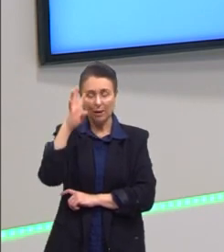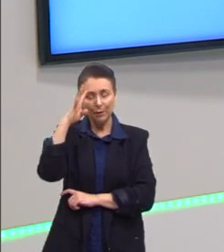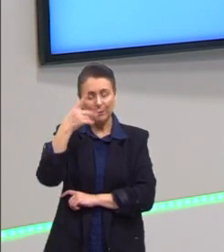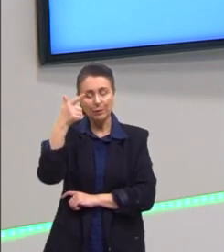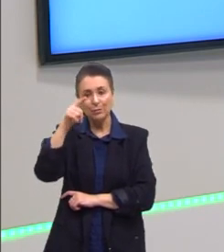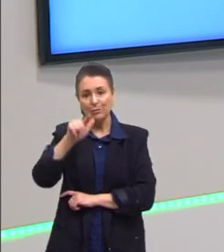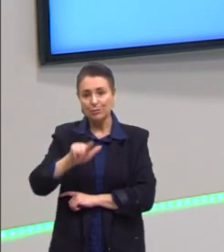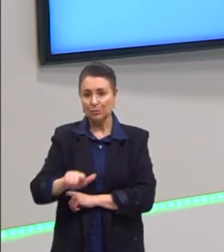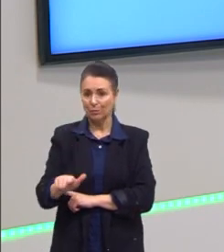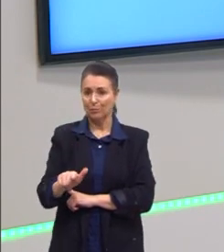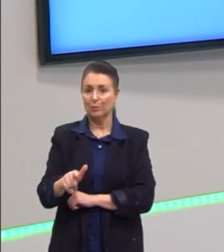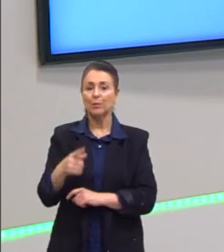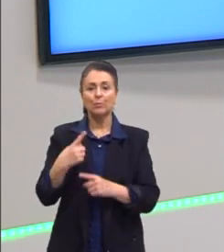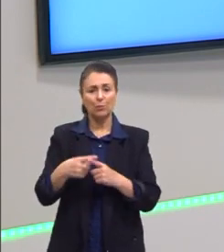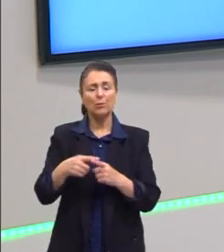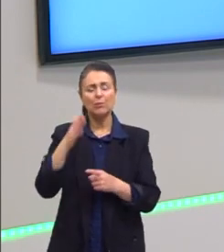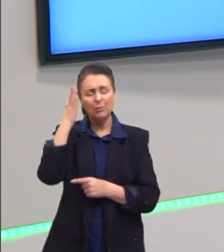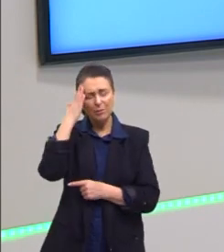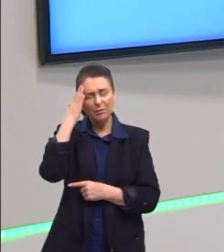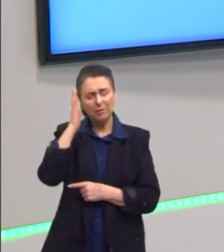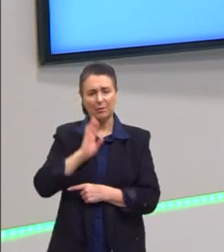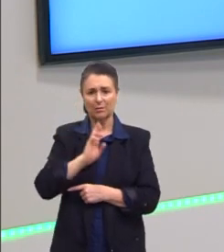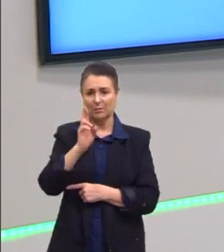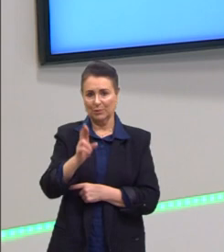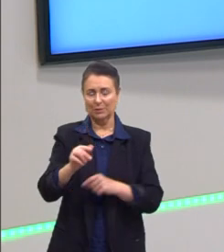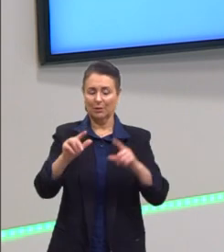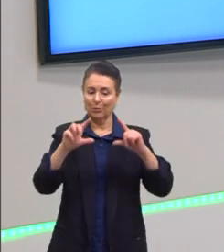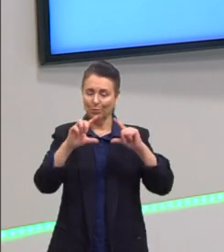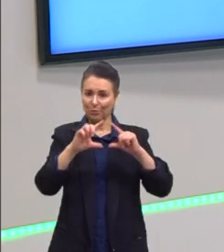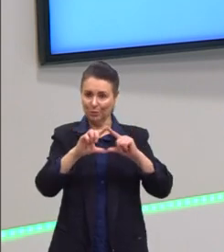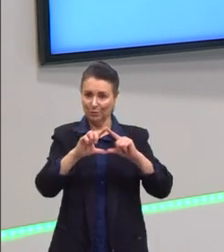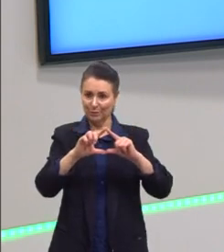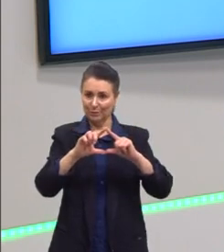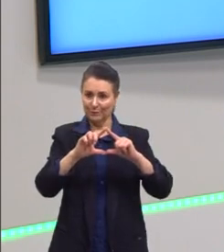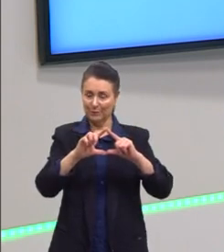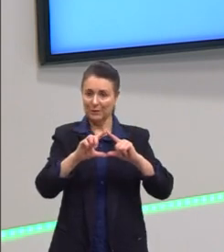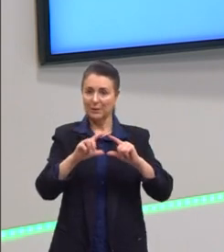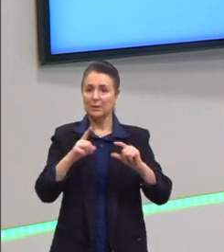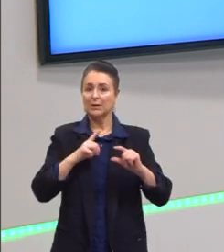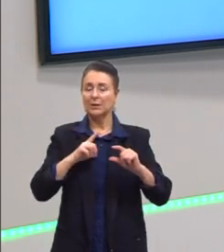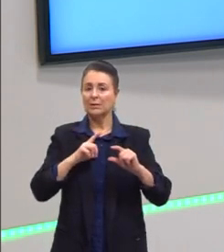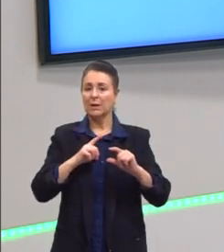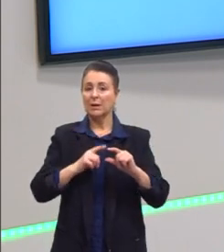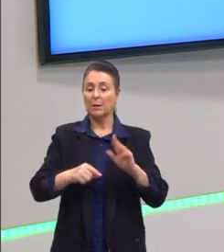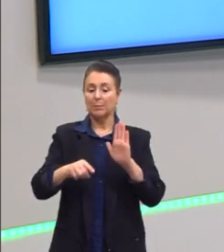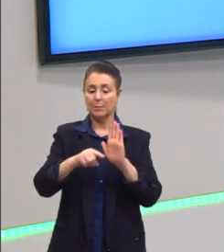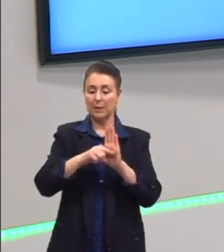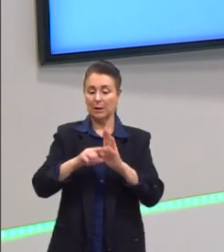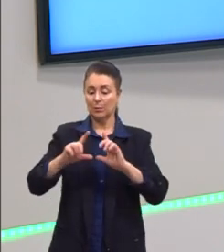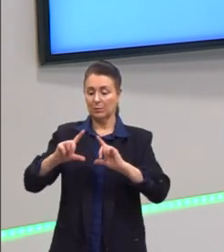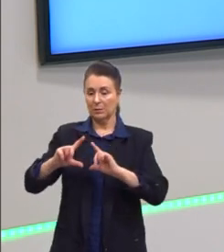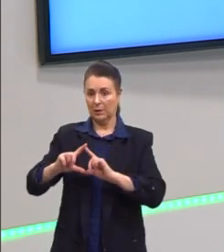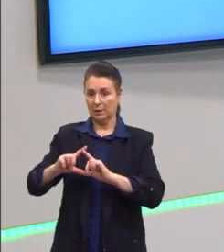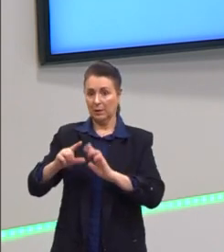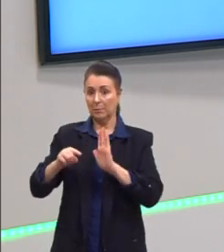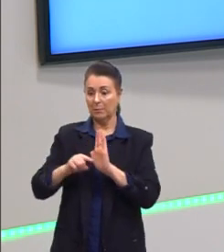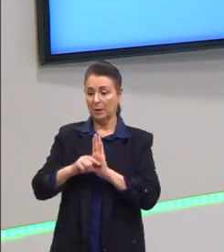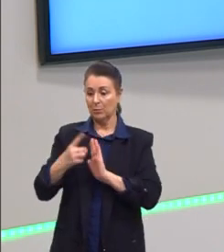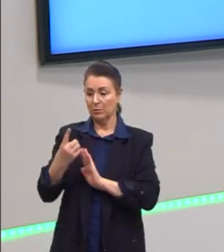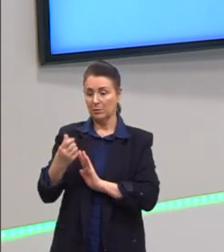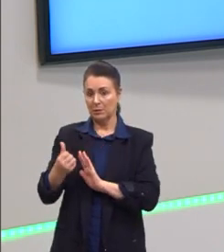novo, né? Porque eu já sei a resposta que vai dar ali para o delta. Então, nós teríamos menos delta, então, menos 16